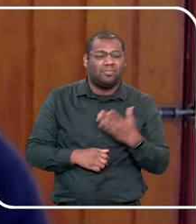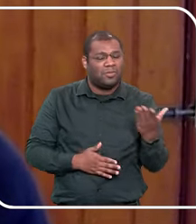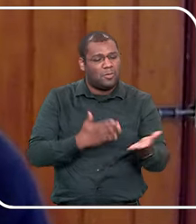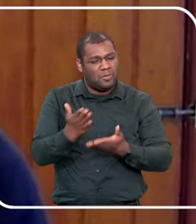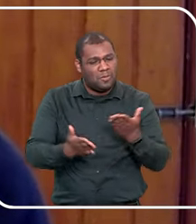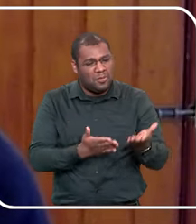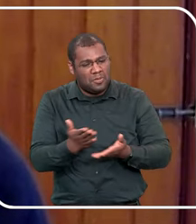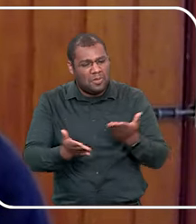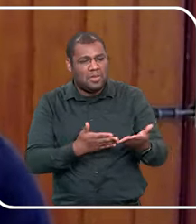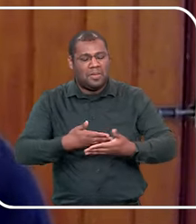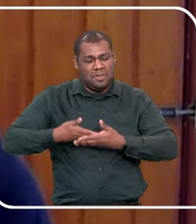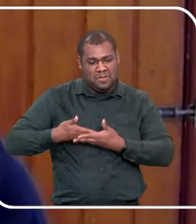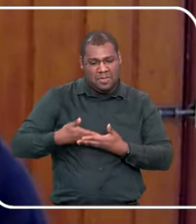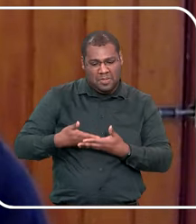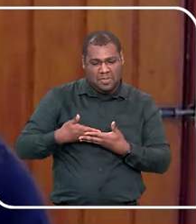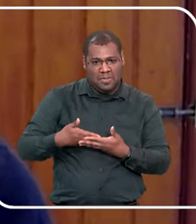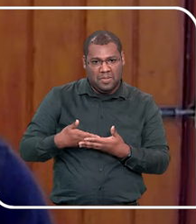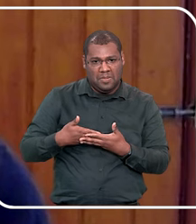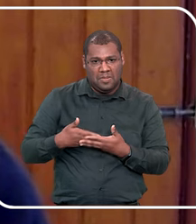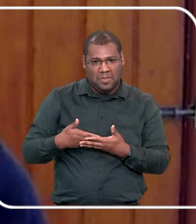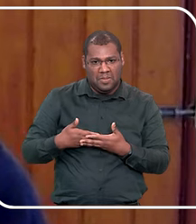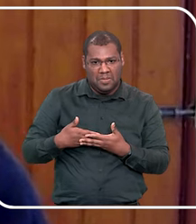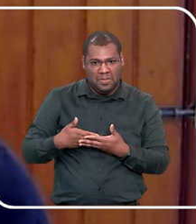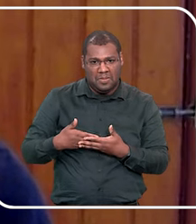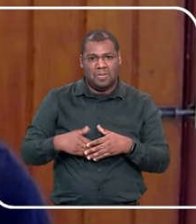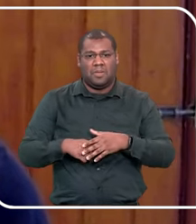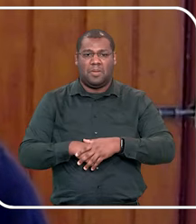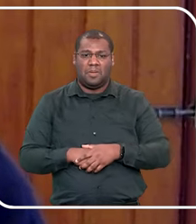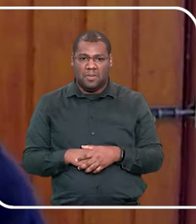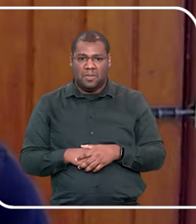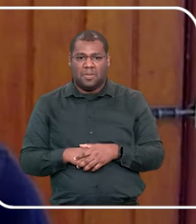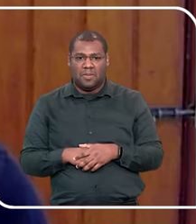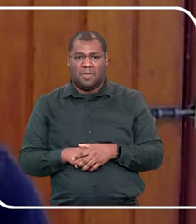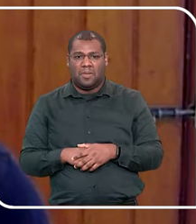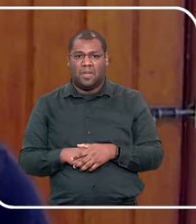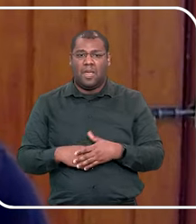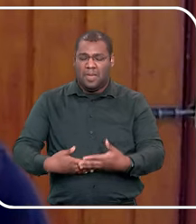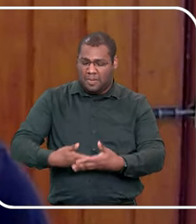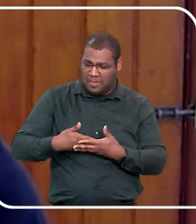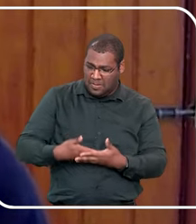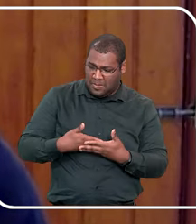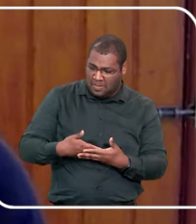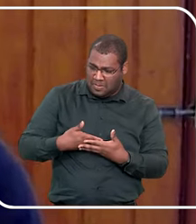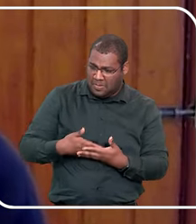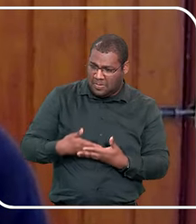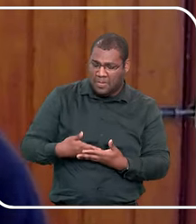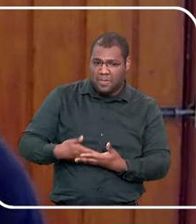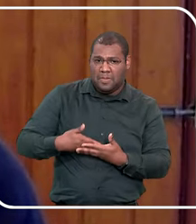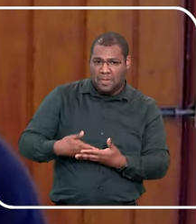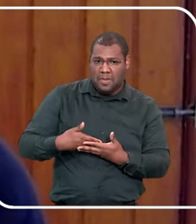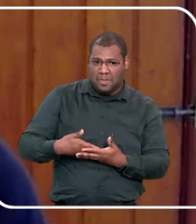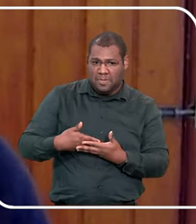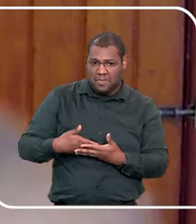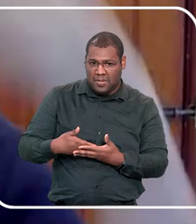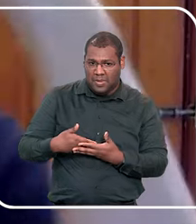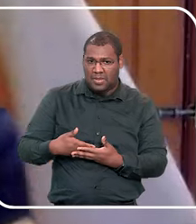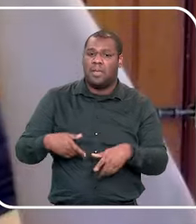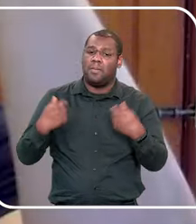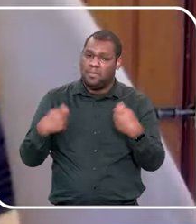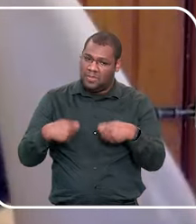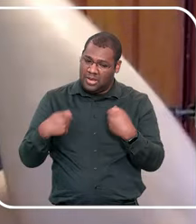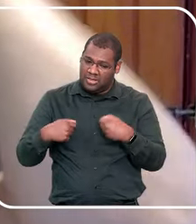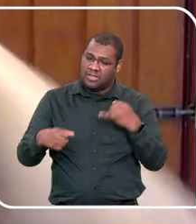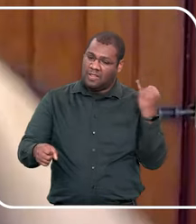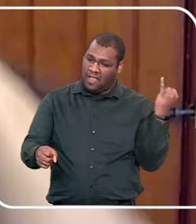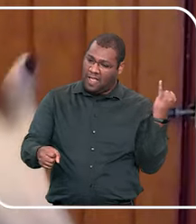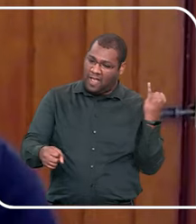acolhendo um bebê, eu falo agora, a titia vai lavar o seu pipiu, isso aqui é a sua parte íntima, fala o nome também, fala o